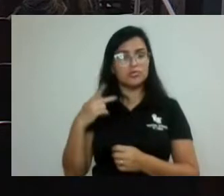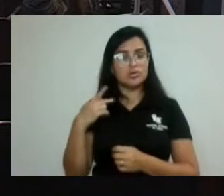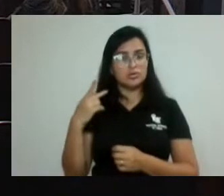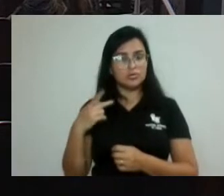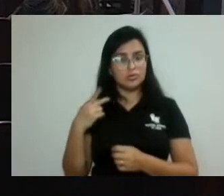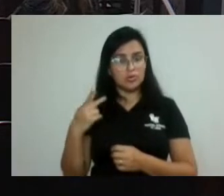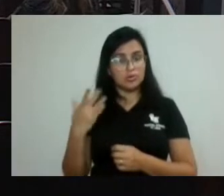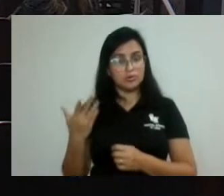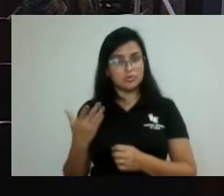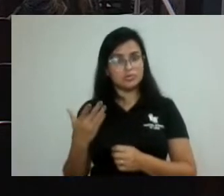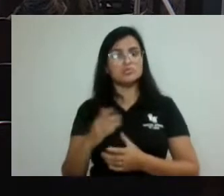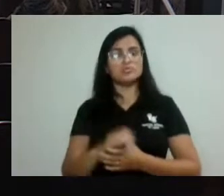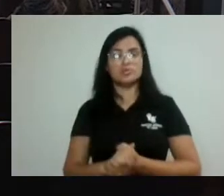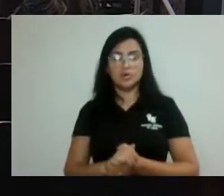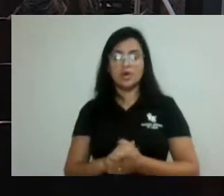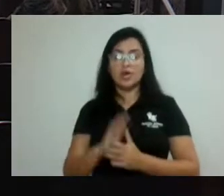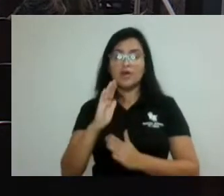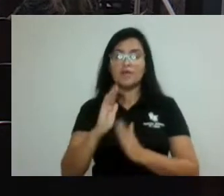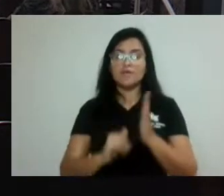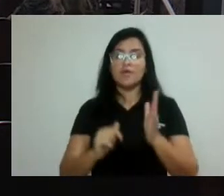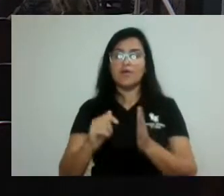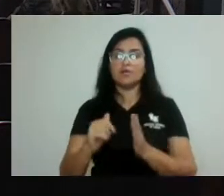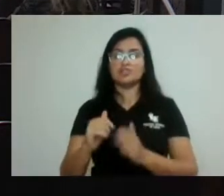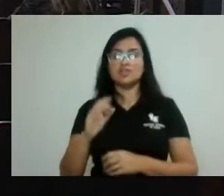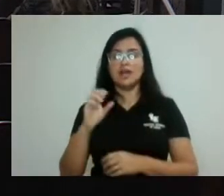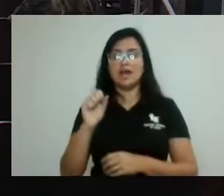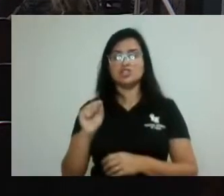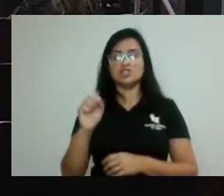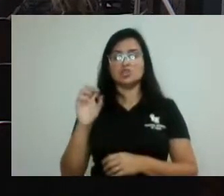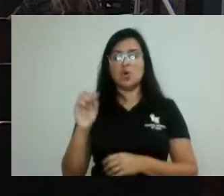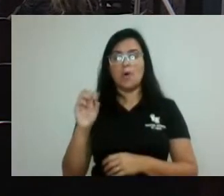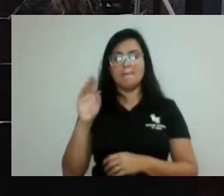sobrestamento e liberar a matéria. A gente tem votado.